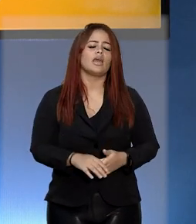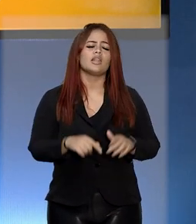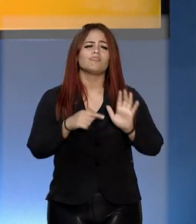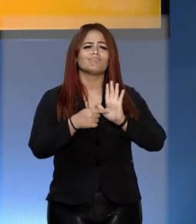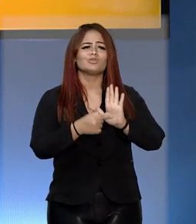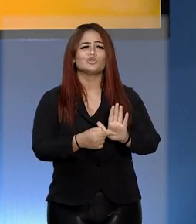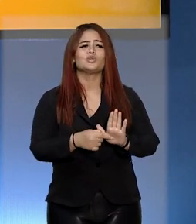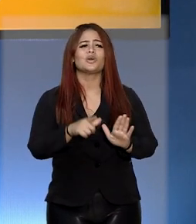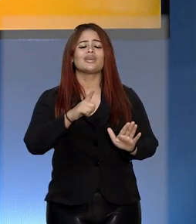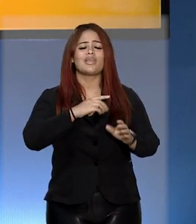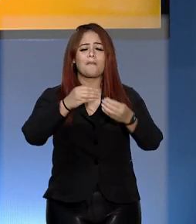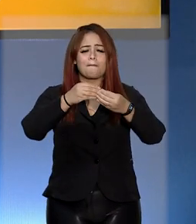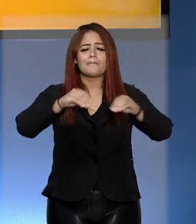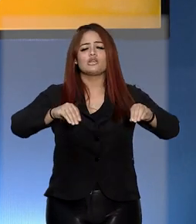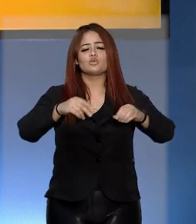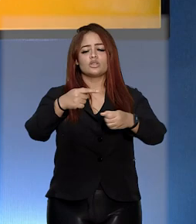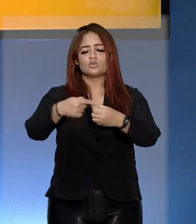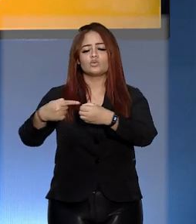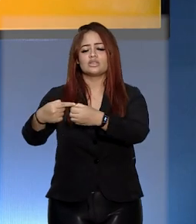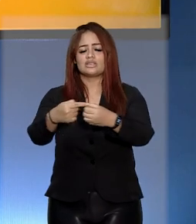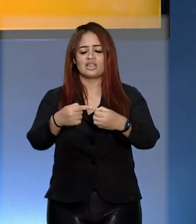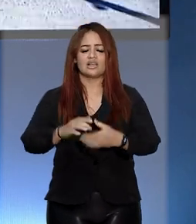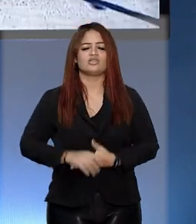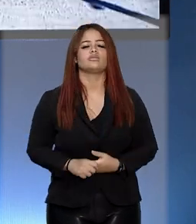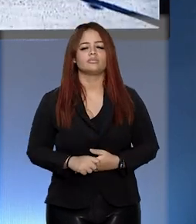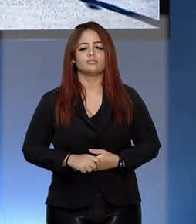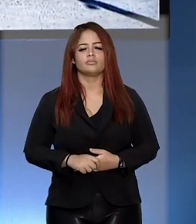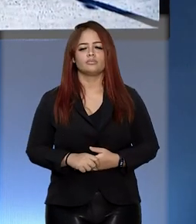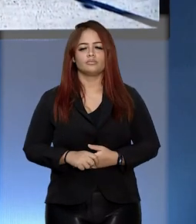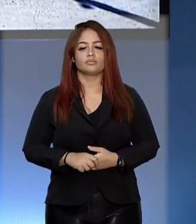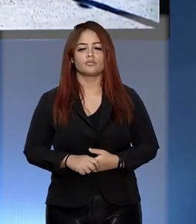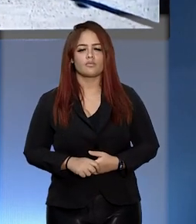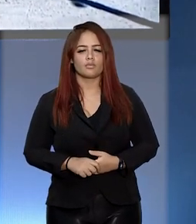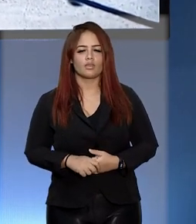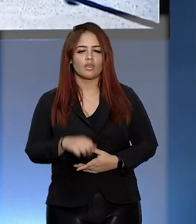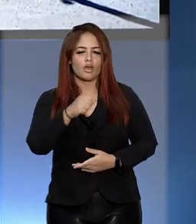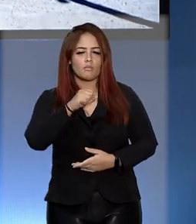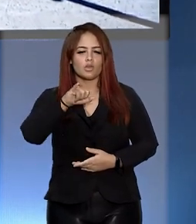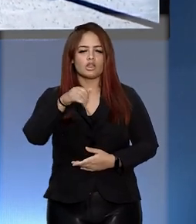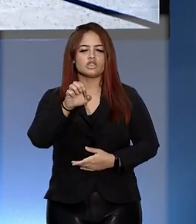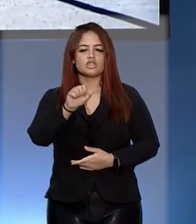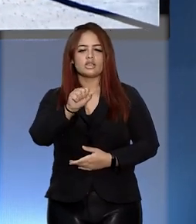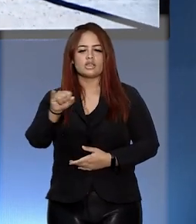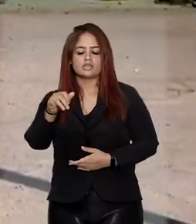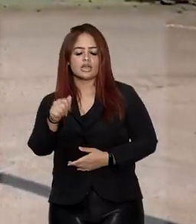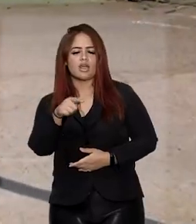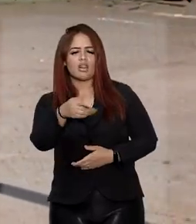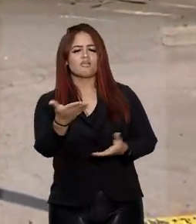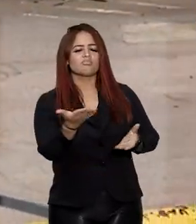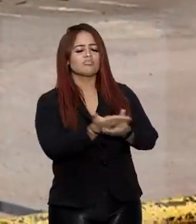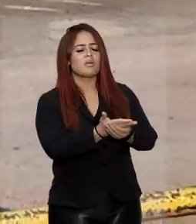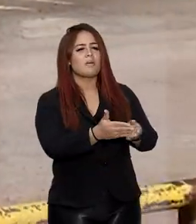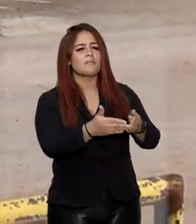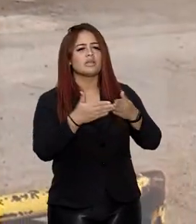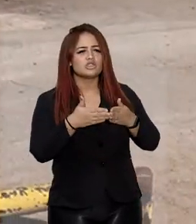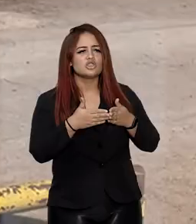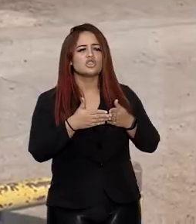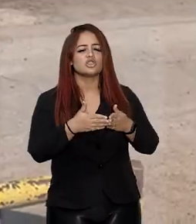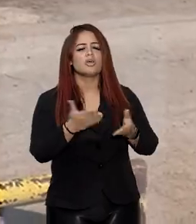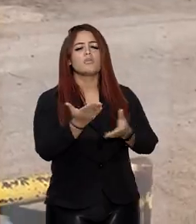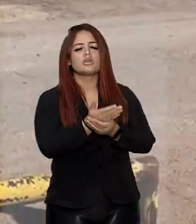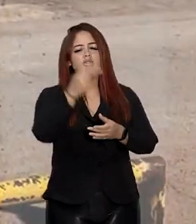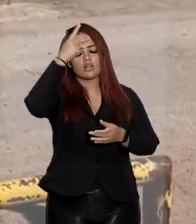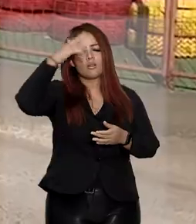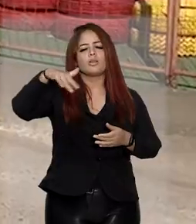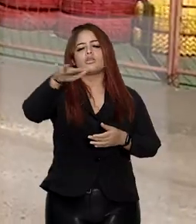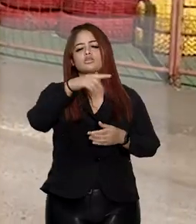informações com a repórter Jéssica Castro. A desocupação do cartódromo foi requerida por meio de ação popular contra o